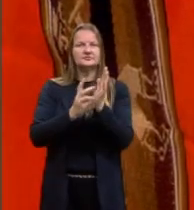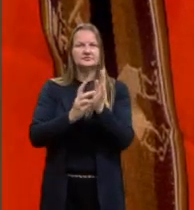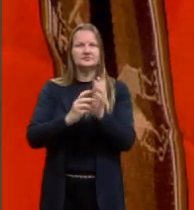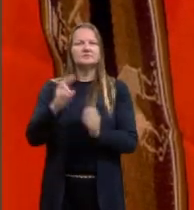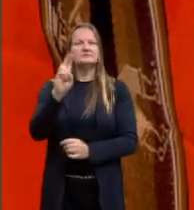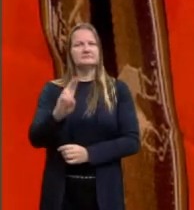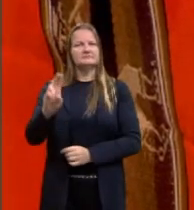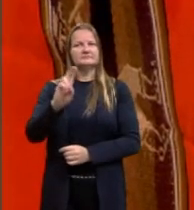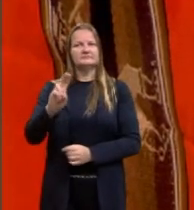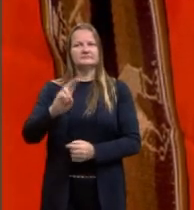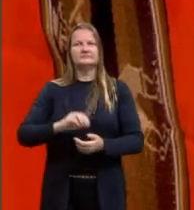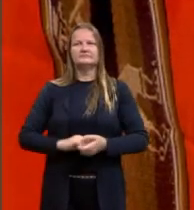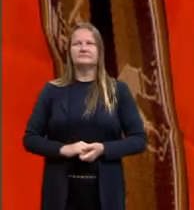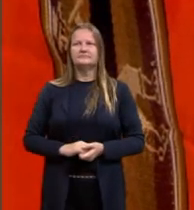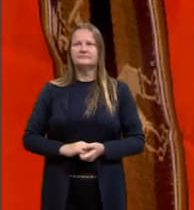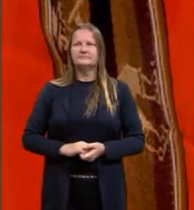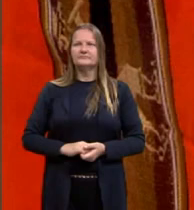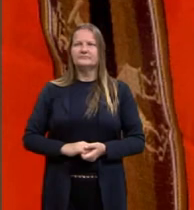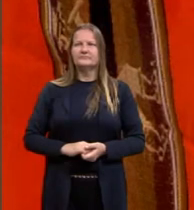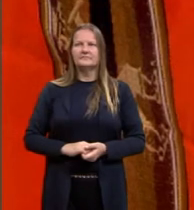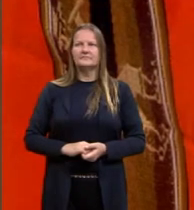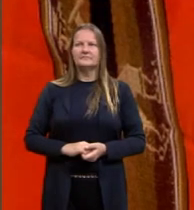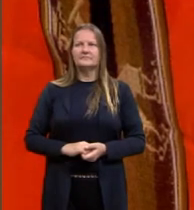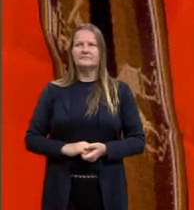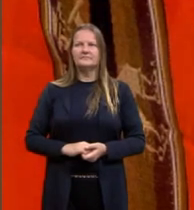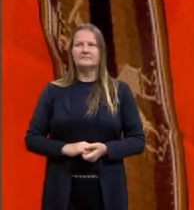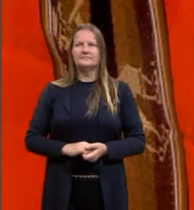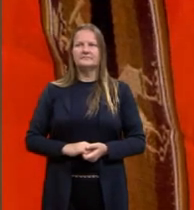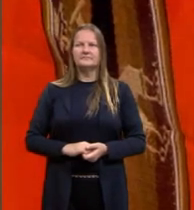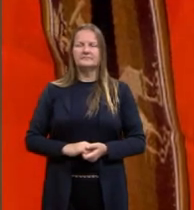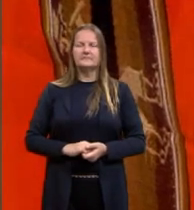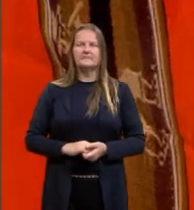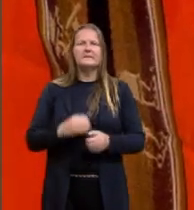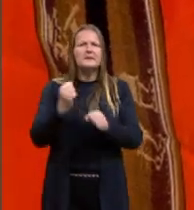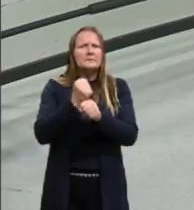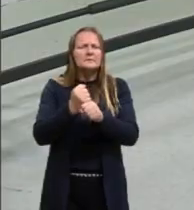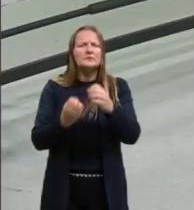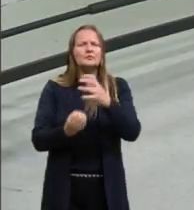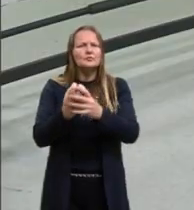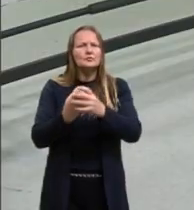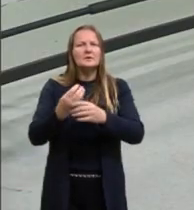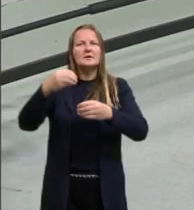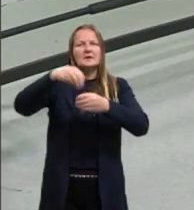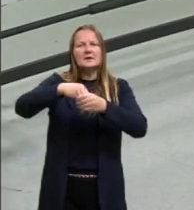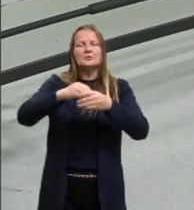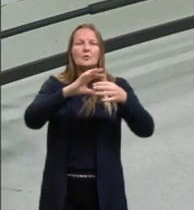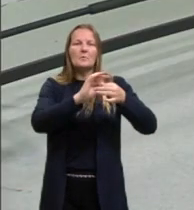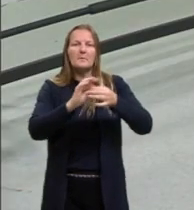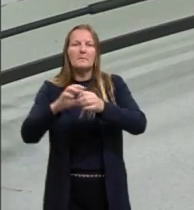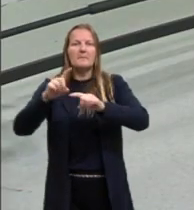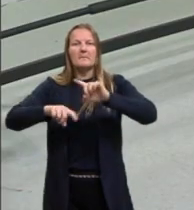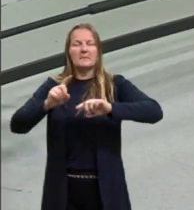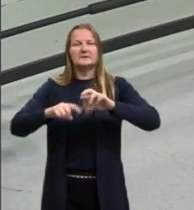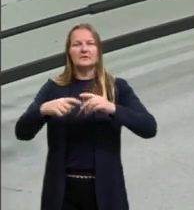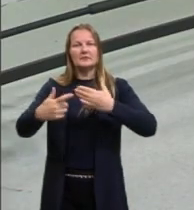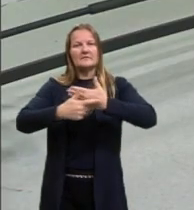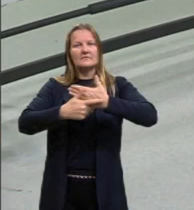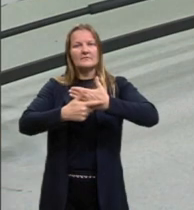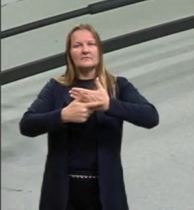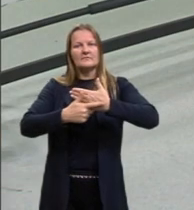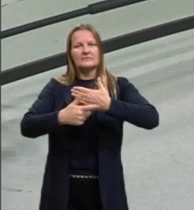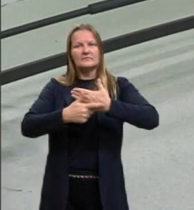utilitária. Porque é uma arte que ela é produzida, ela é elaborada dentro de um material que tem um uso